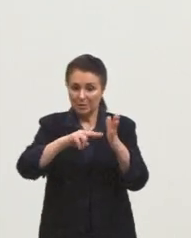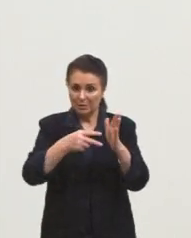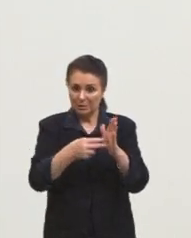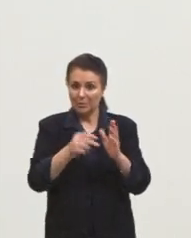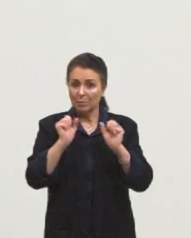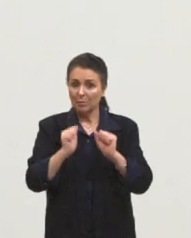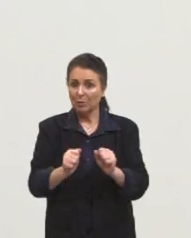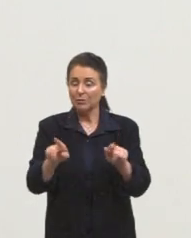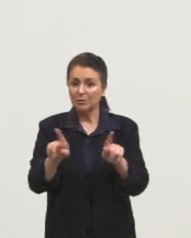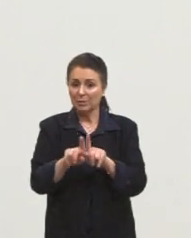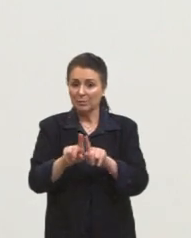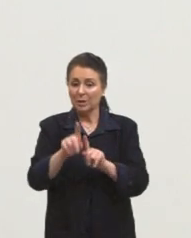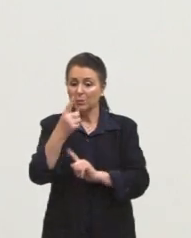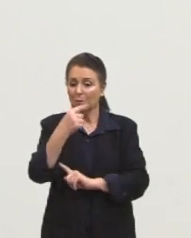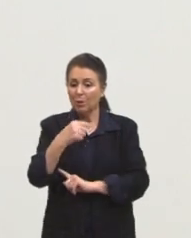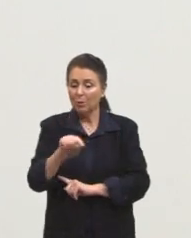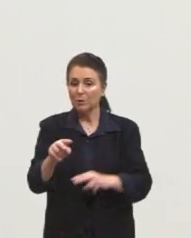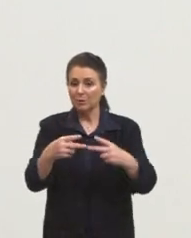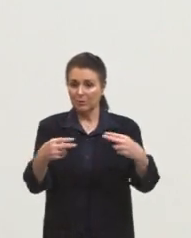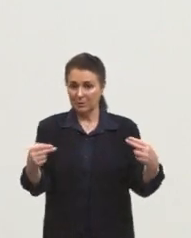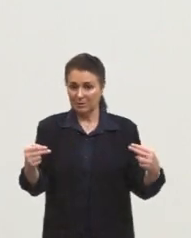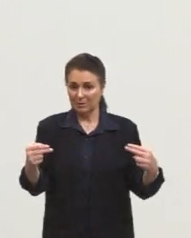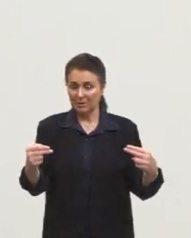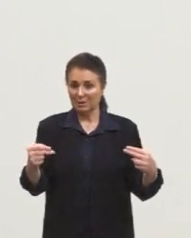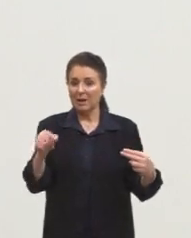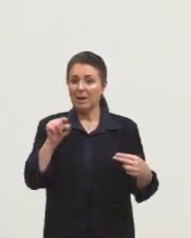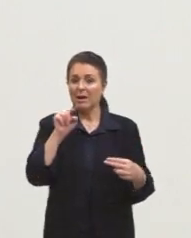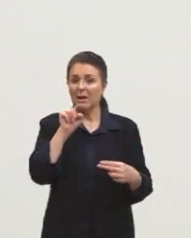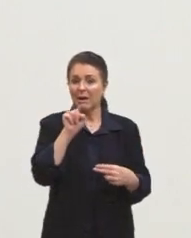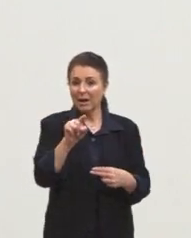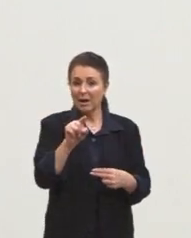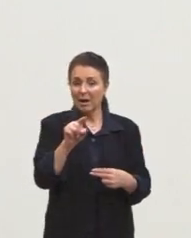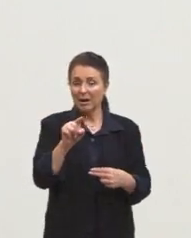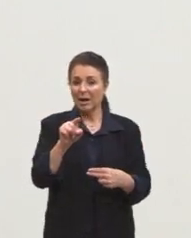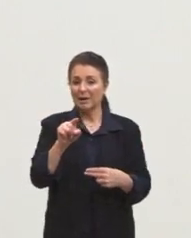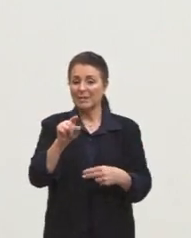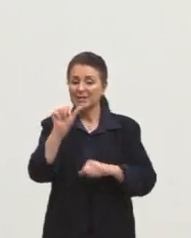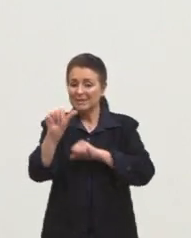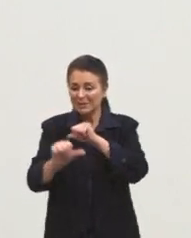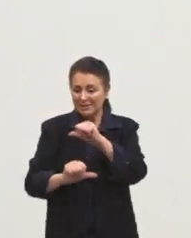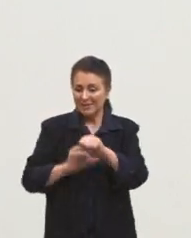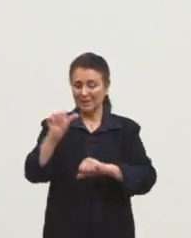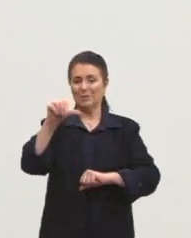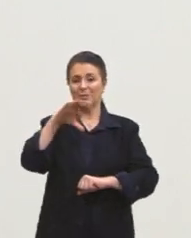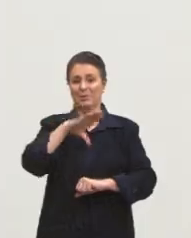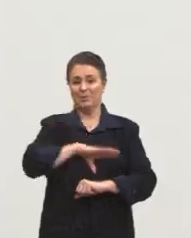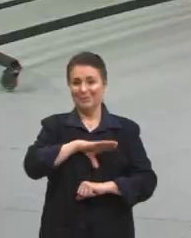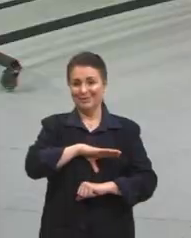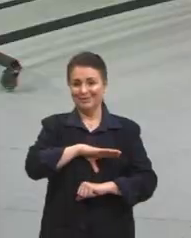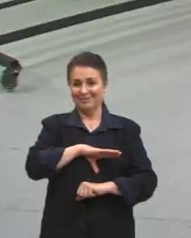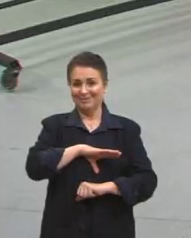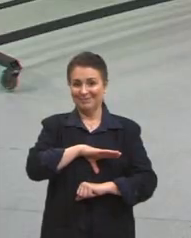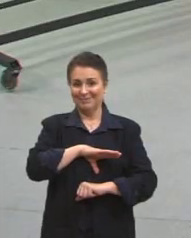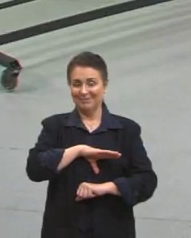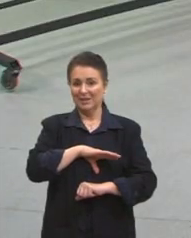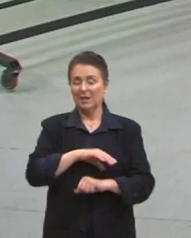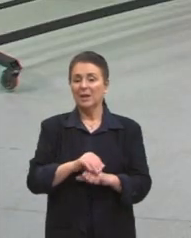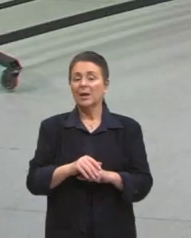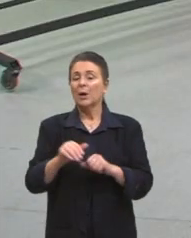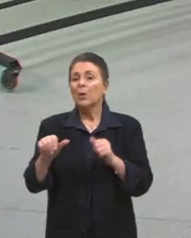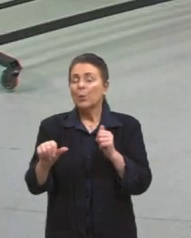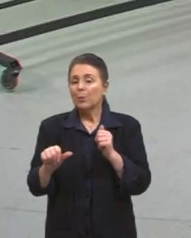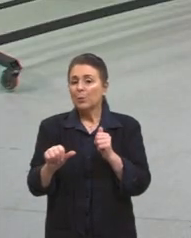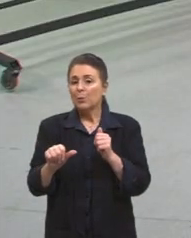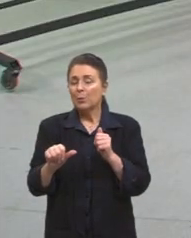também aquela outra situação em que ela foi aportuguesada, não é mesmo? É, é verdade. E aí, esse nosso primeiro